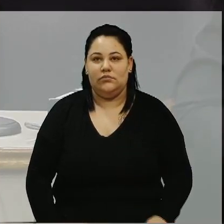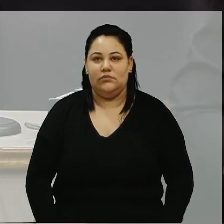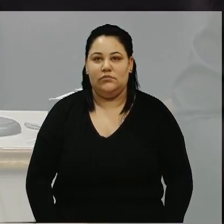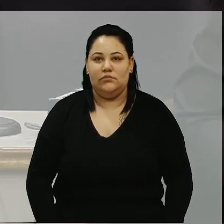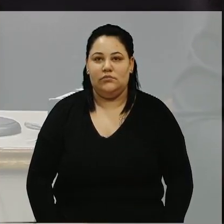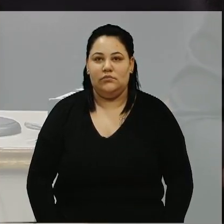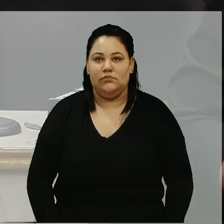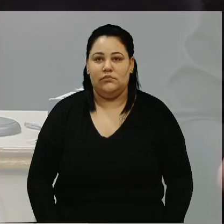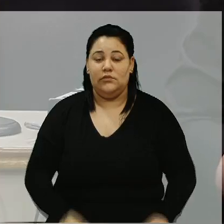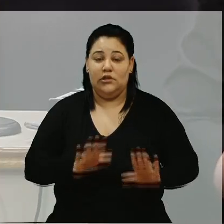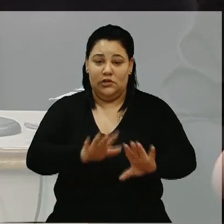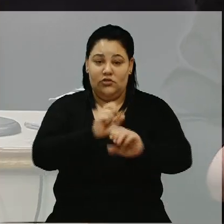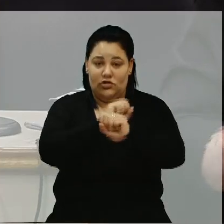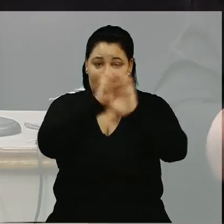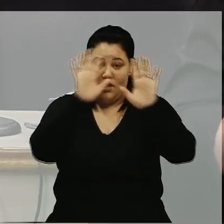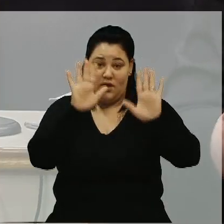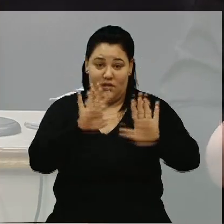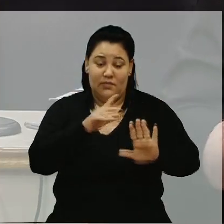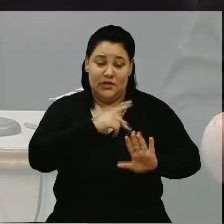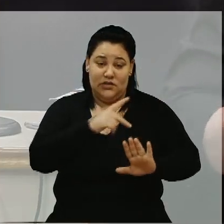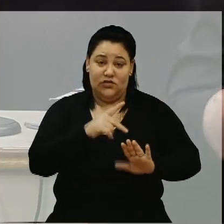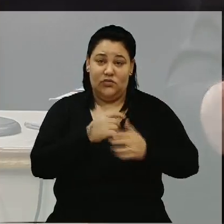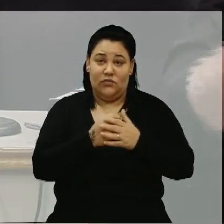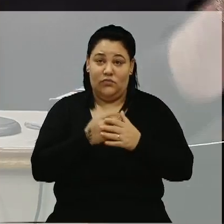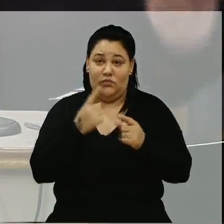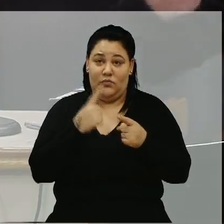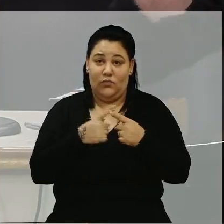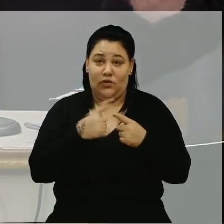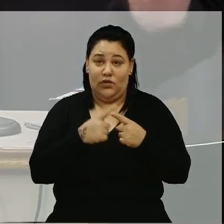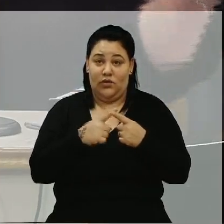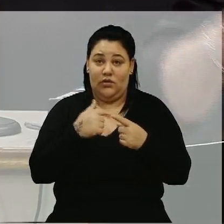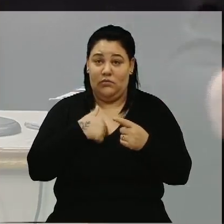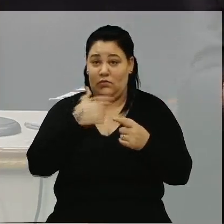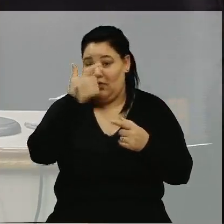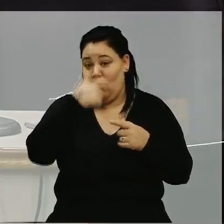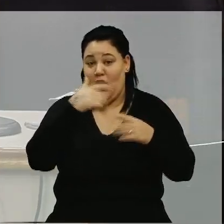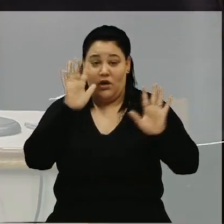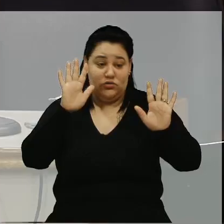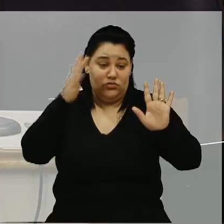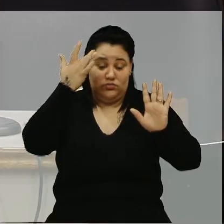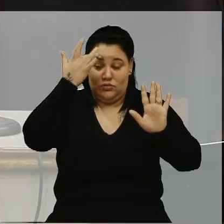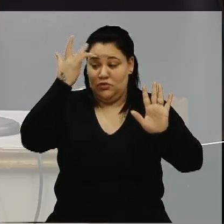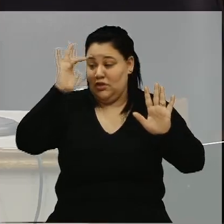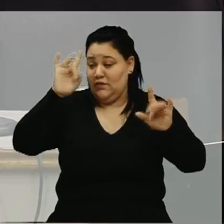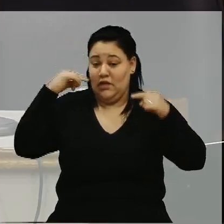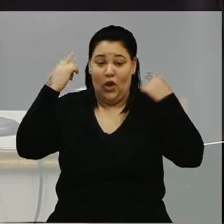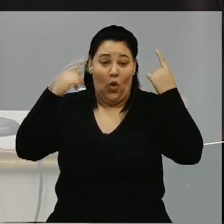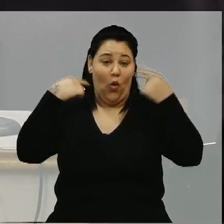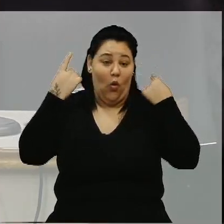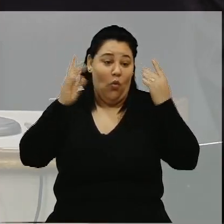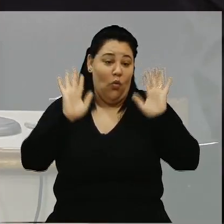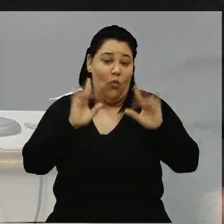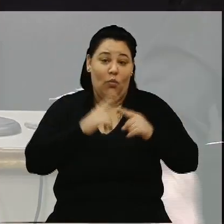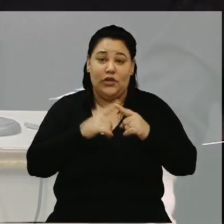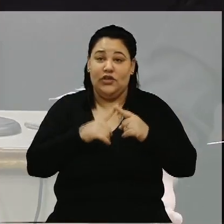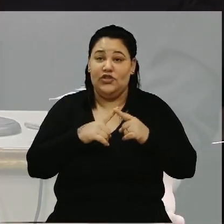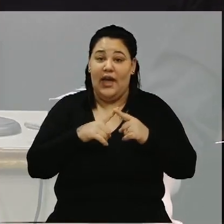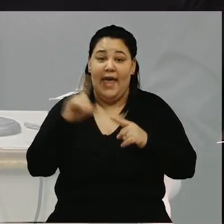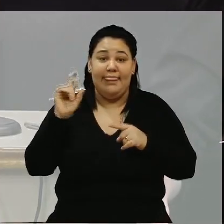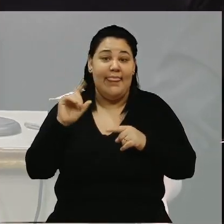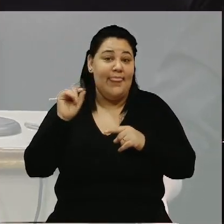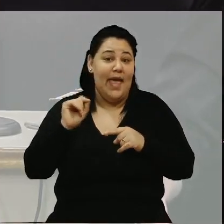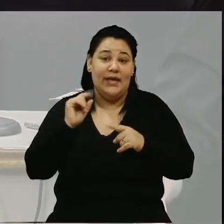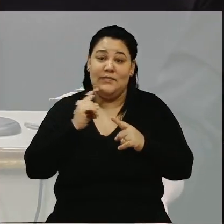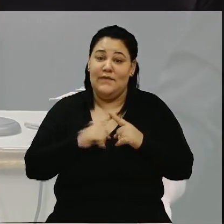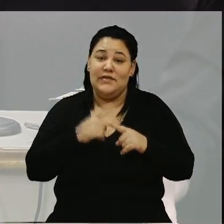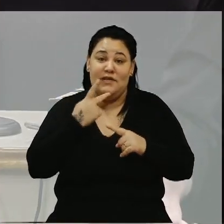Para deixar bem claro aqui, presidente, porque eu acho que eles se fazem, não sei, de louco, porque já é a décima vez que falam a mesma coisa